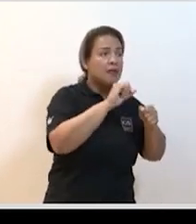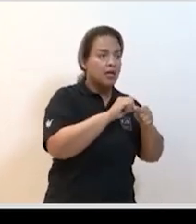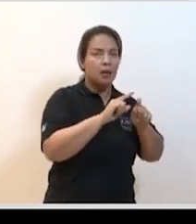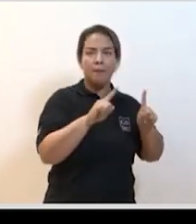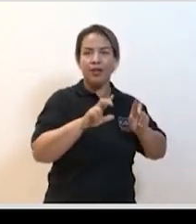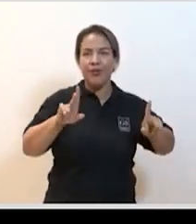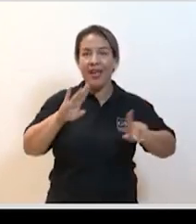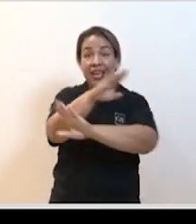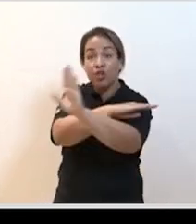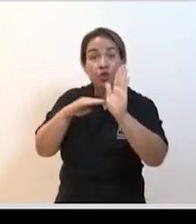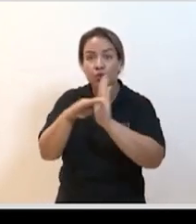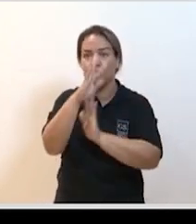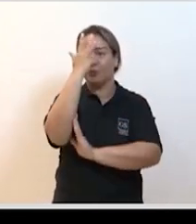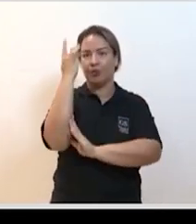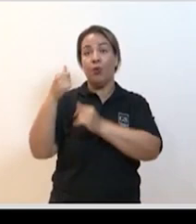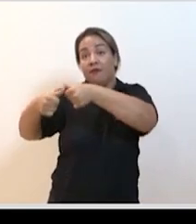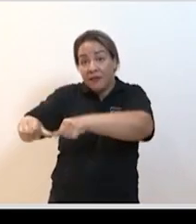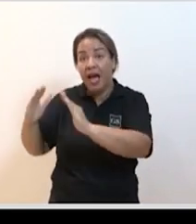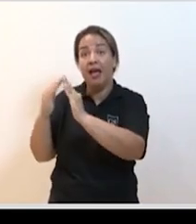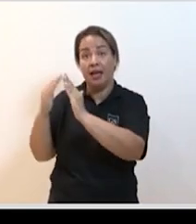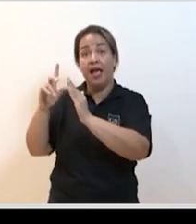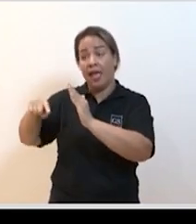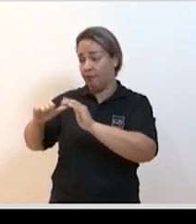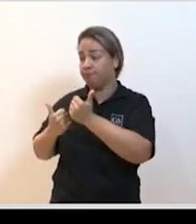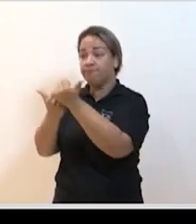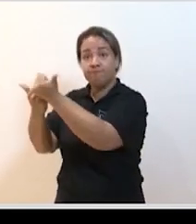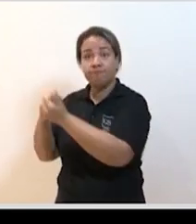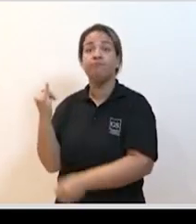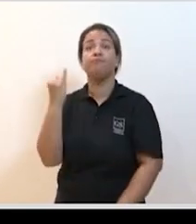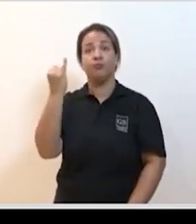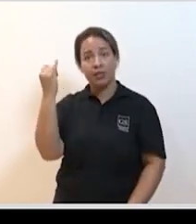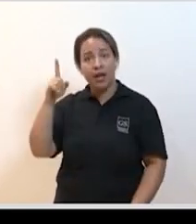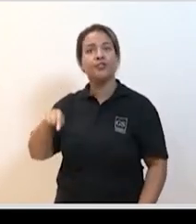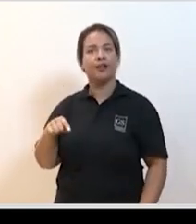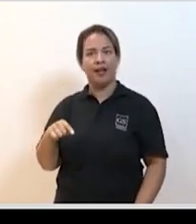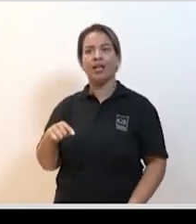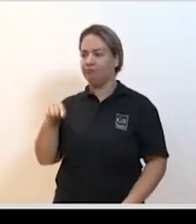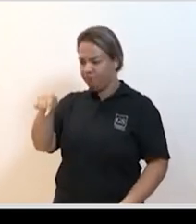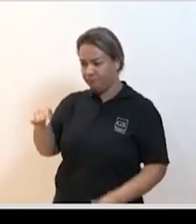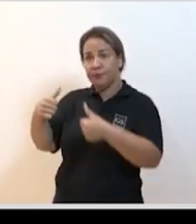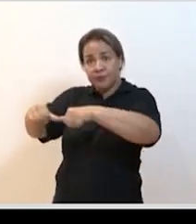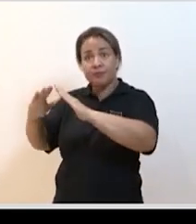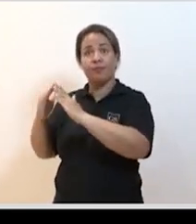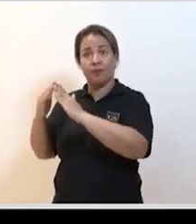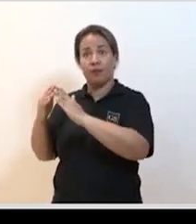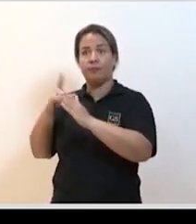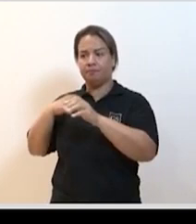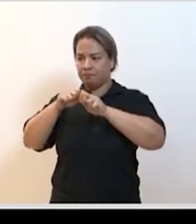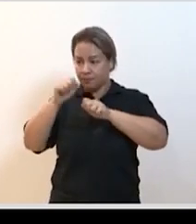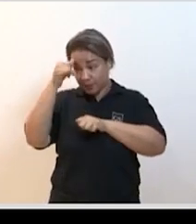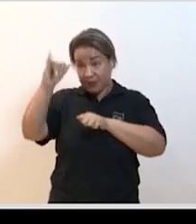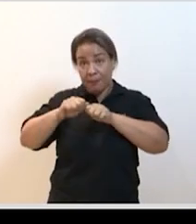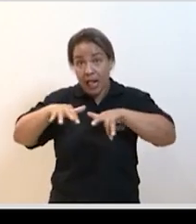fazendo o trabalho das pessoas ficando em casa é um trabalho importante que elas estão fazendo uma contribuição importante que elas estão fazendo para a epidemia todo